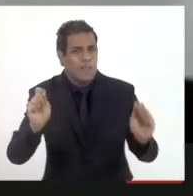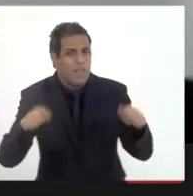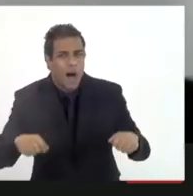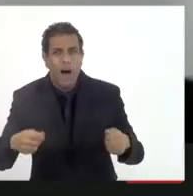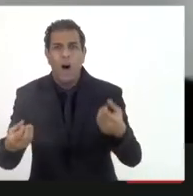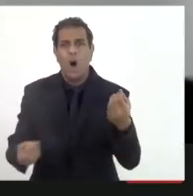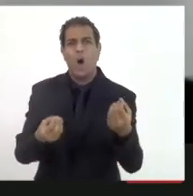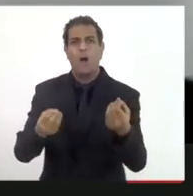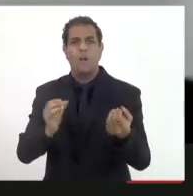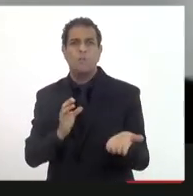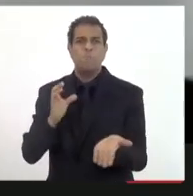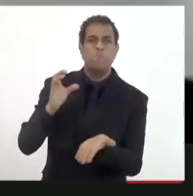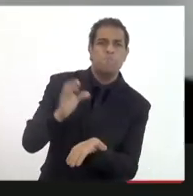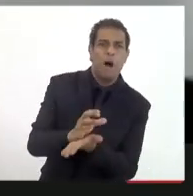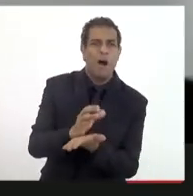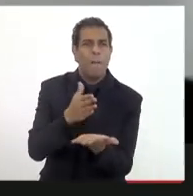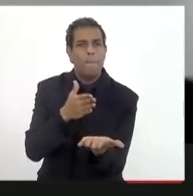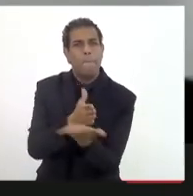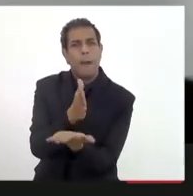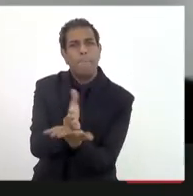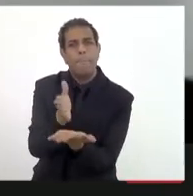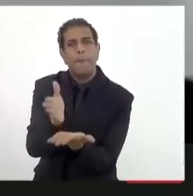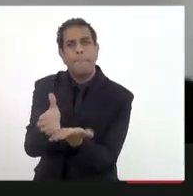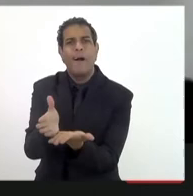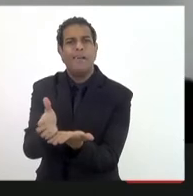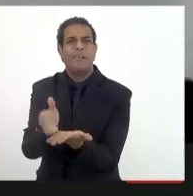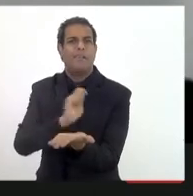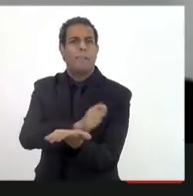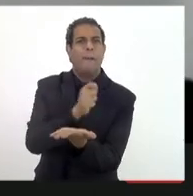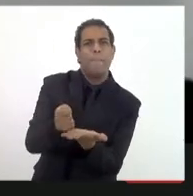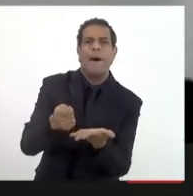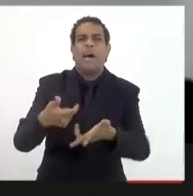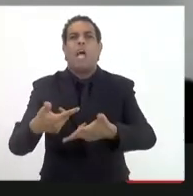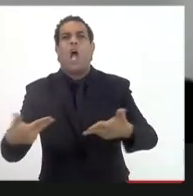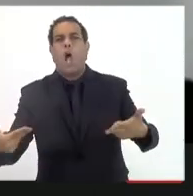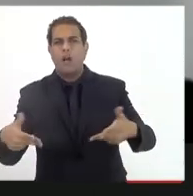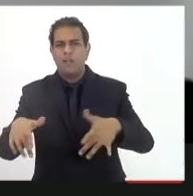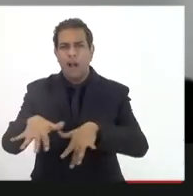os recursos do fundo, para despesas correntes, enfim,